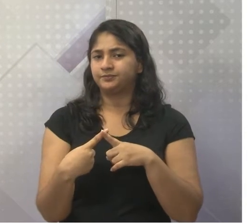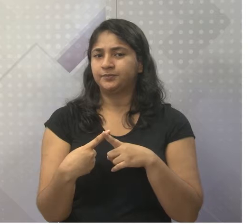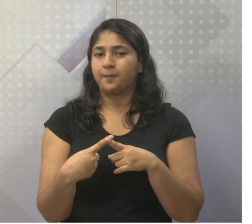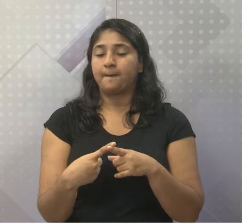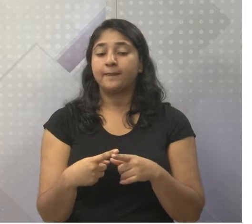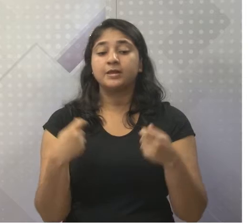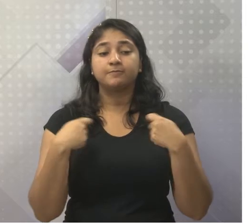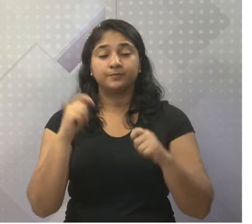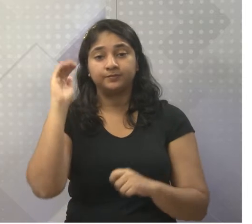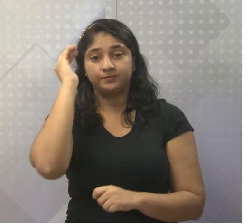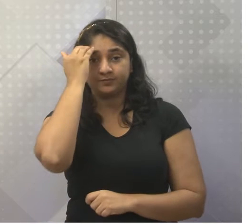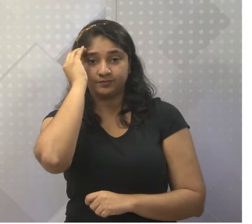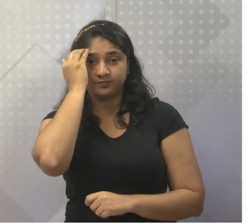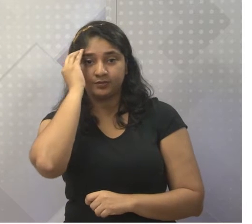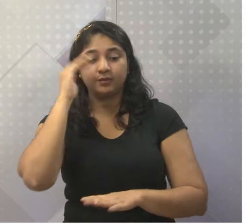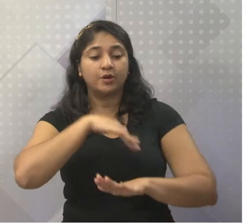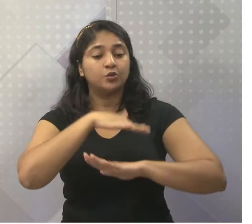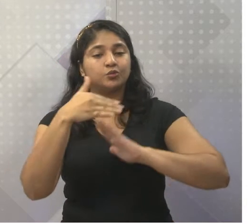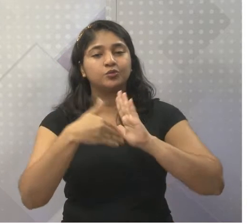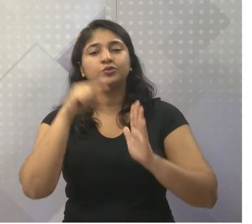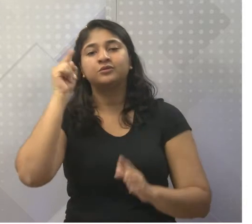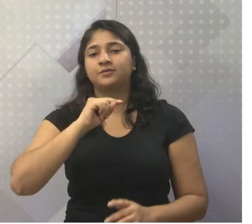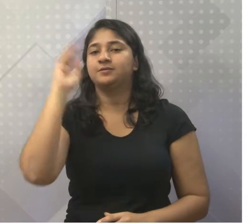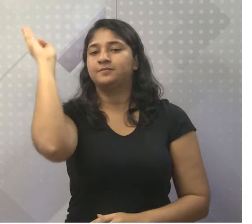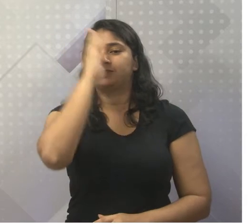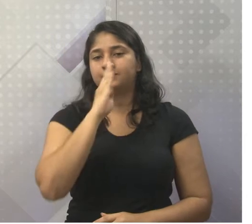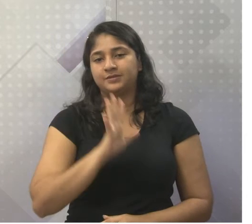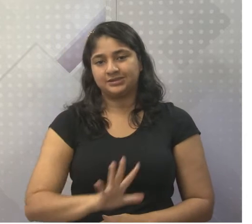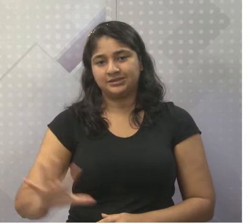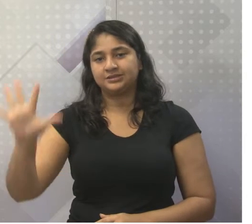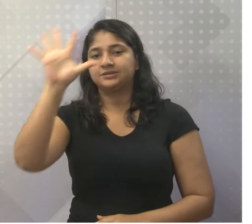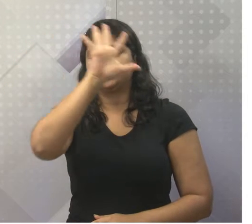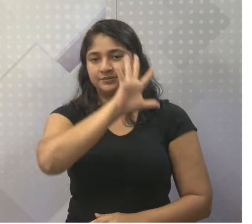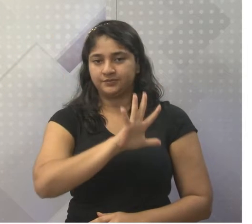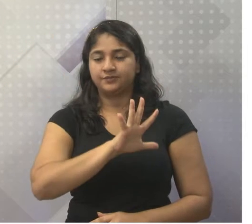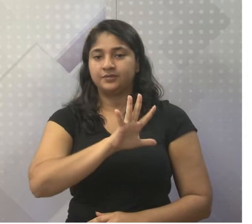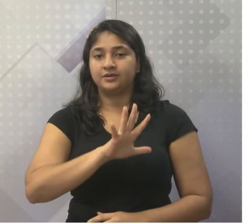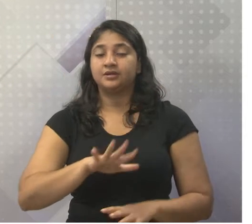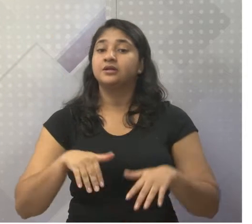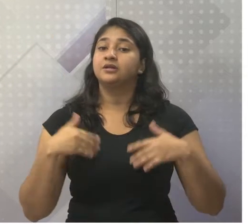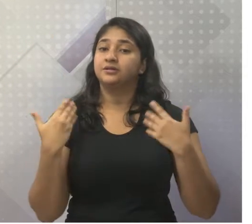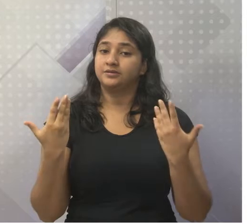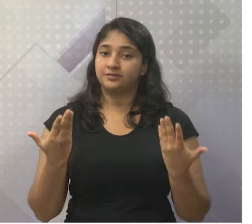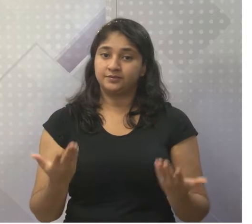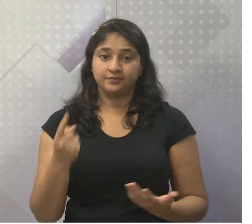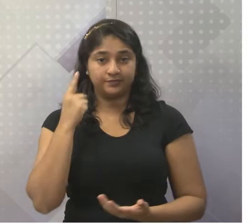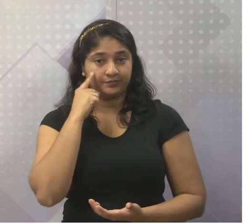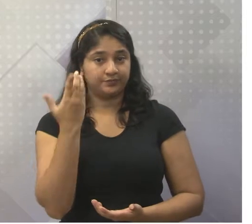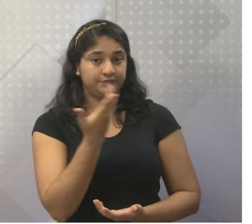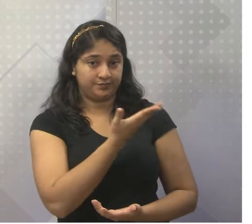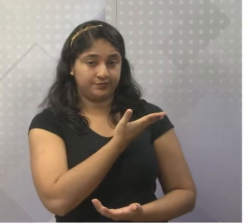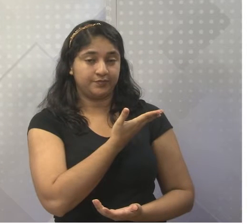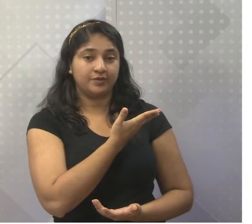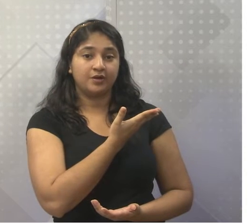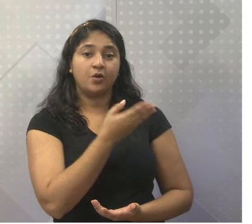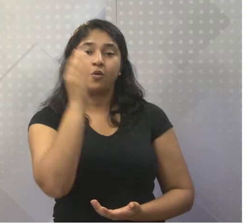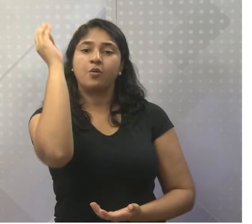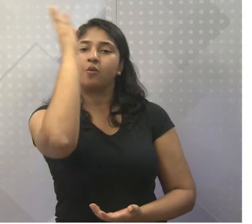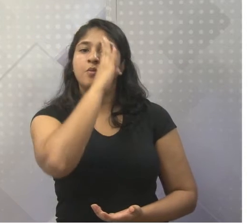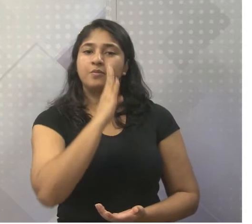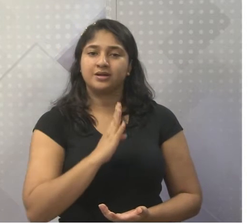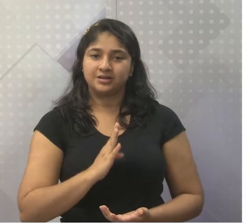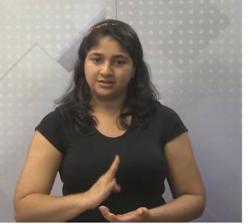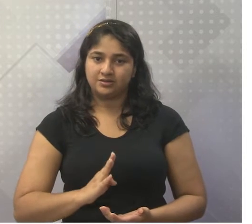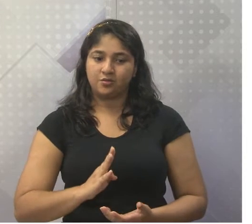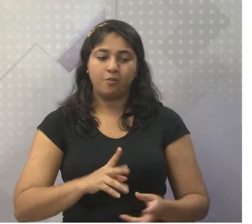precisa entender que tudo isso é Brasil. Então, para isso, olha aí na tela de vocês, o Brasil tem a maior